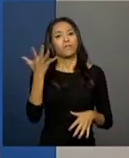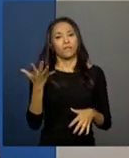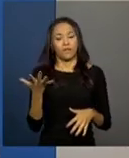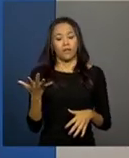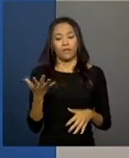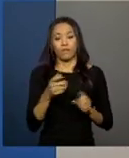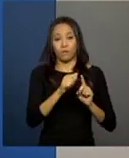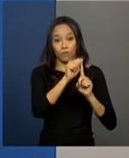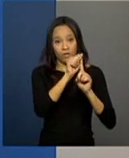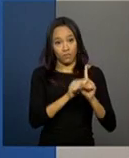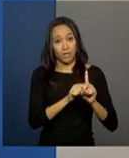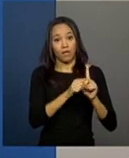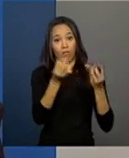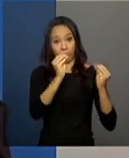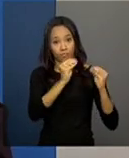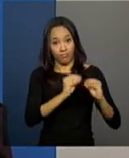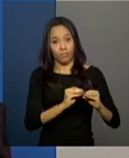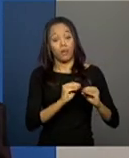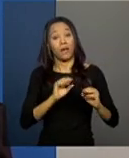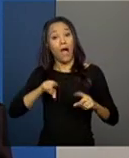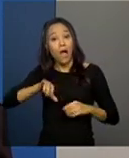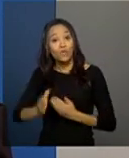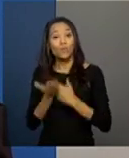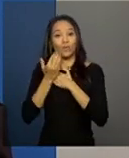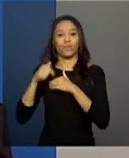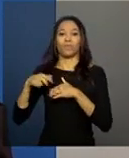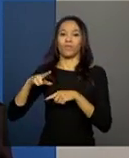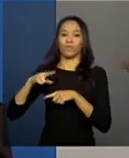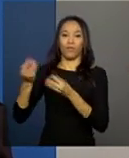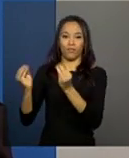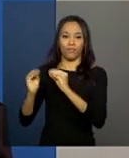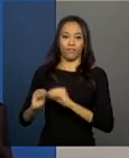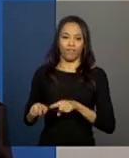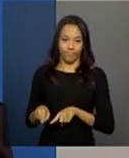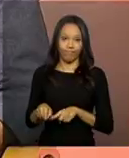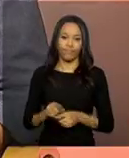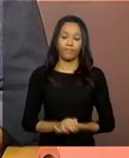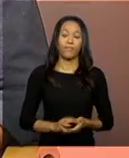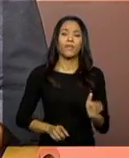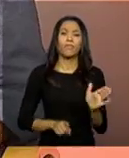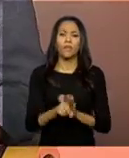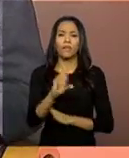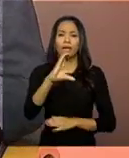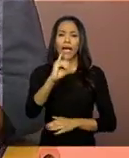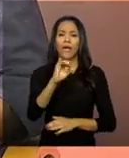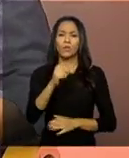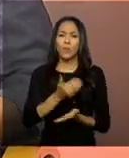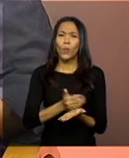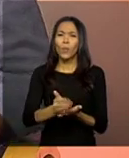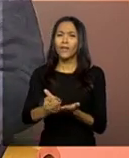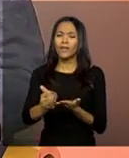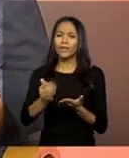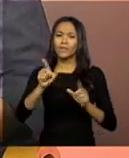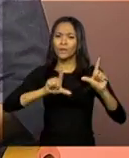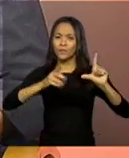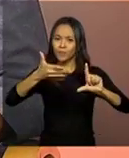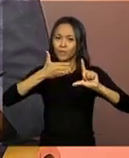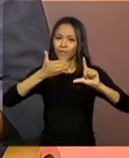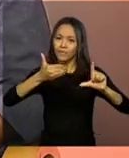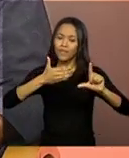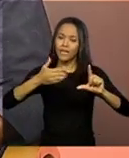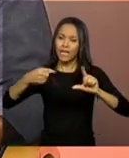mensal através do preenchimento do registro individual. Caio, no início do programa, o Luiz fez um balanço, né? Uma